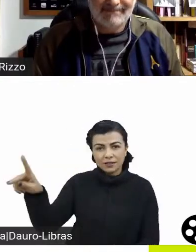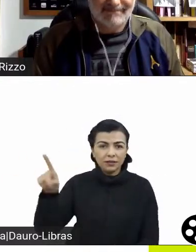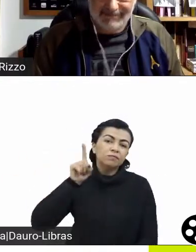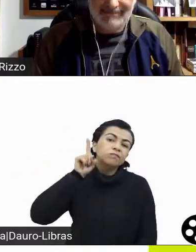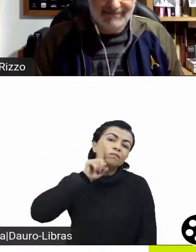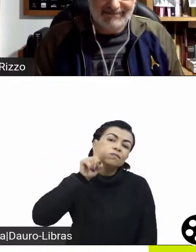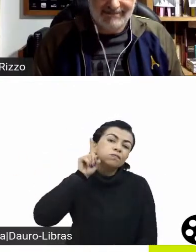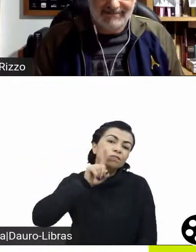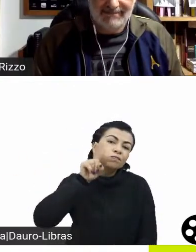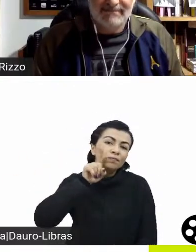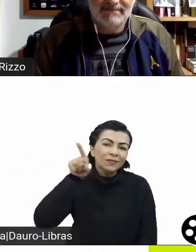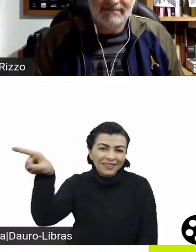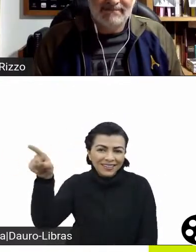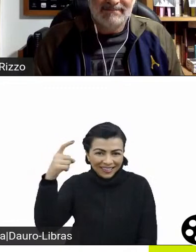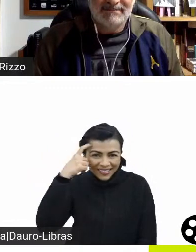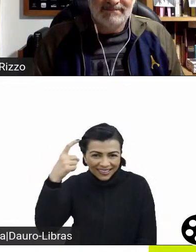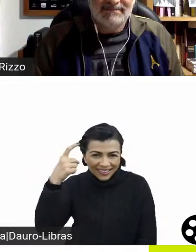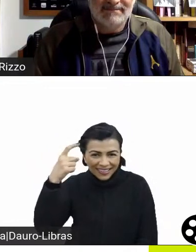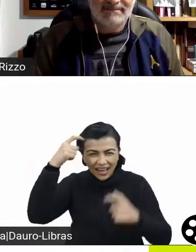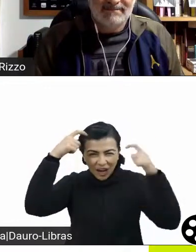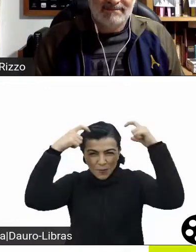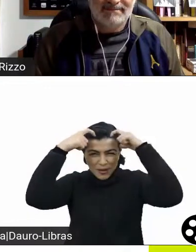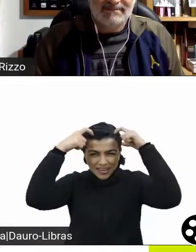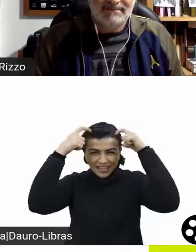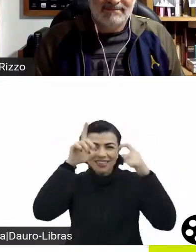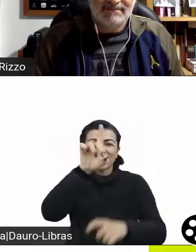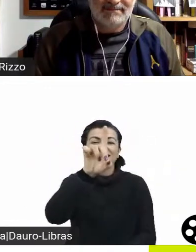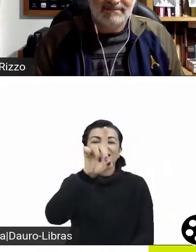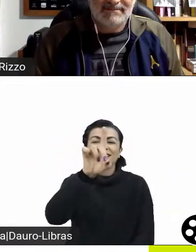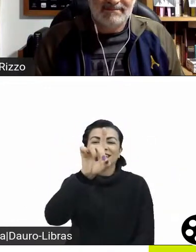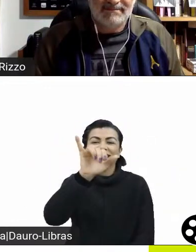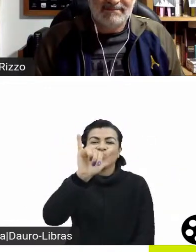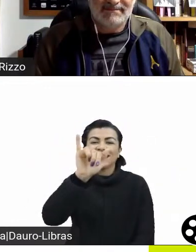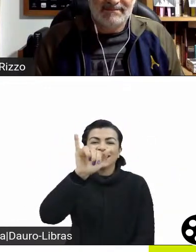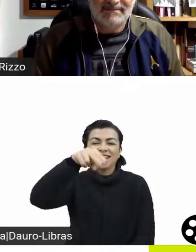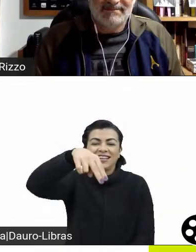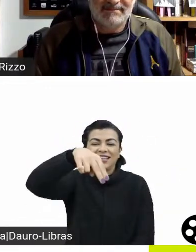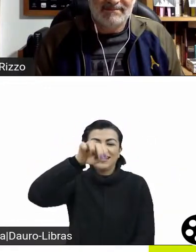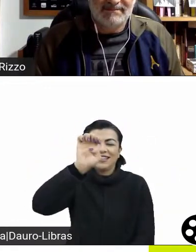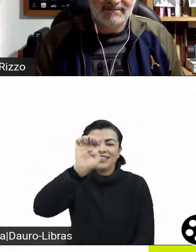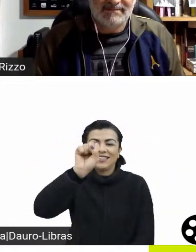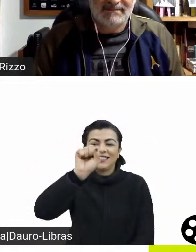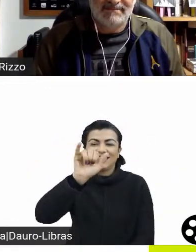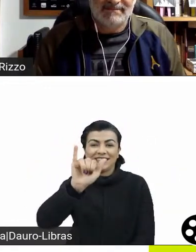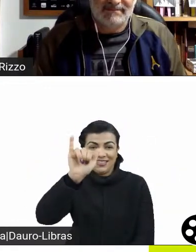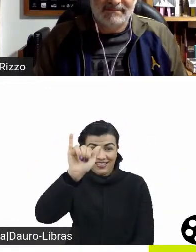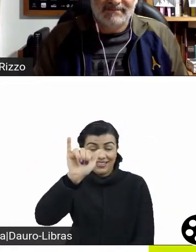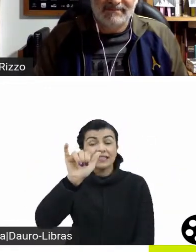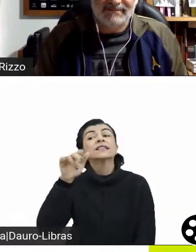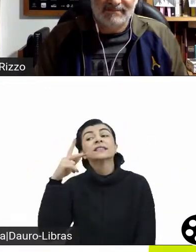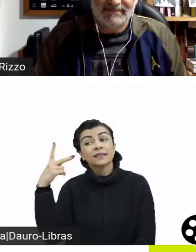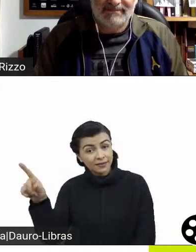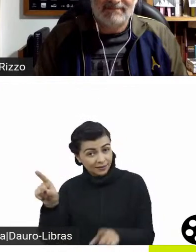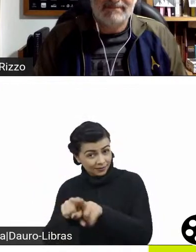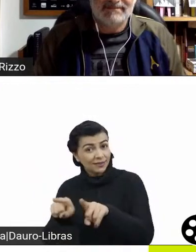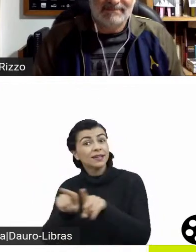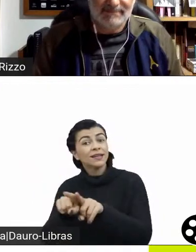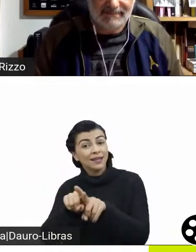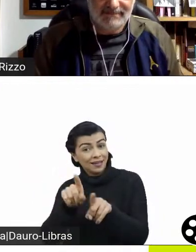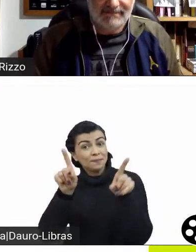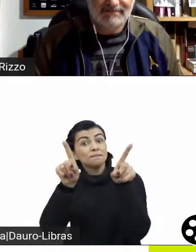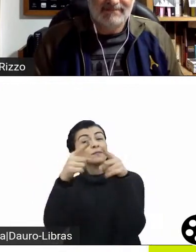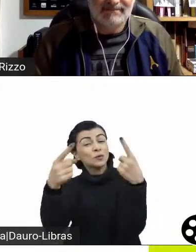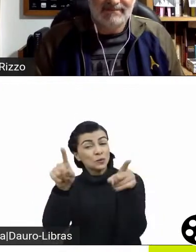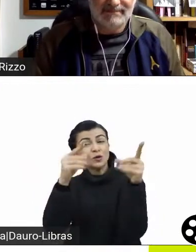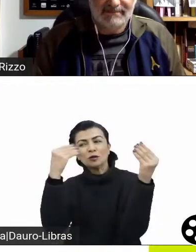também, que estava sendo ensaiado em Nova York para compor a Broadway, mas veio a pandemia, foi adiado, mas que futuramente acho que